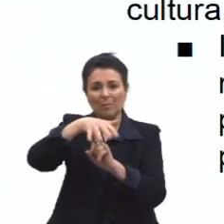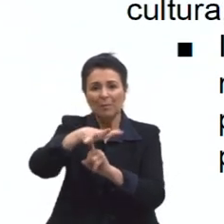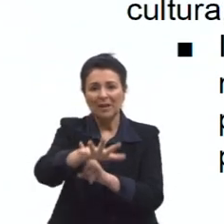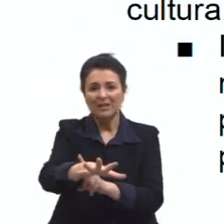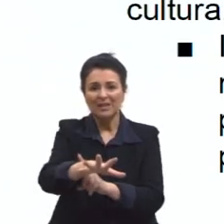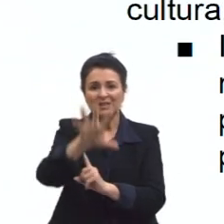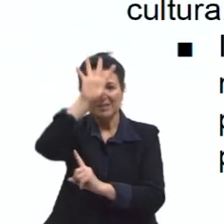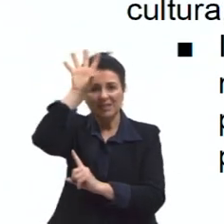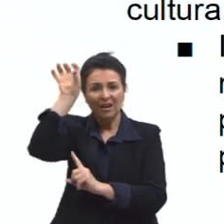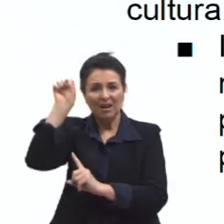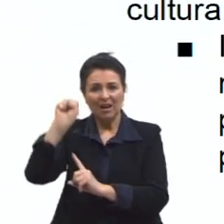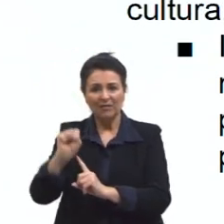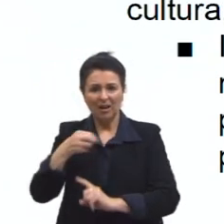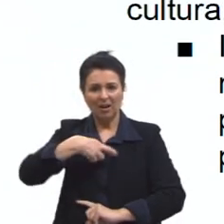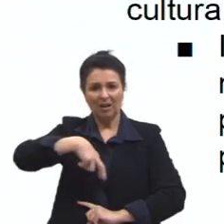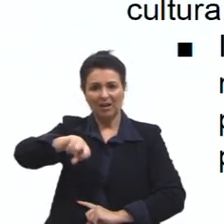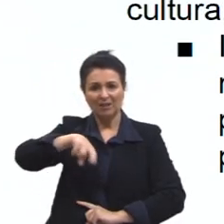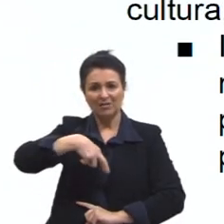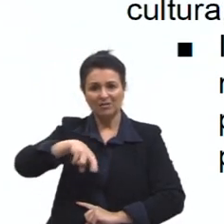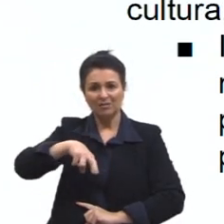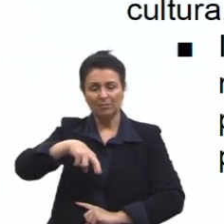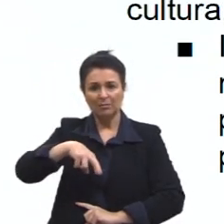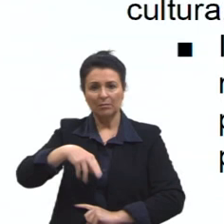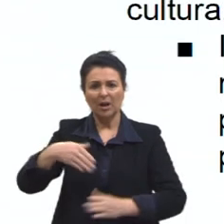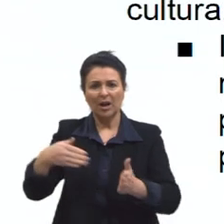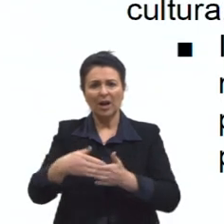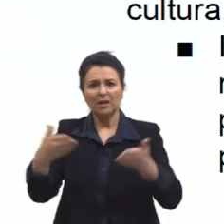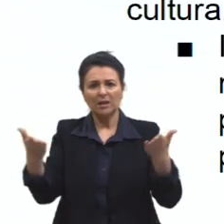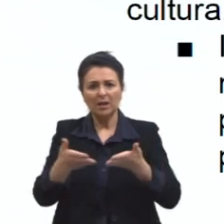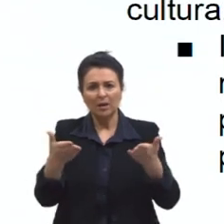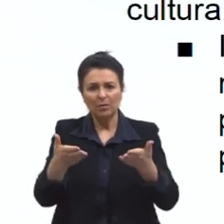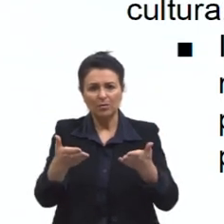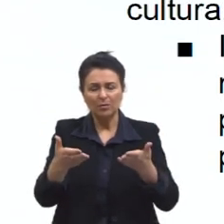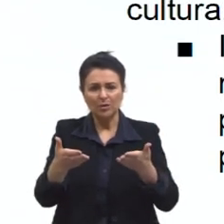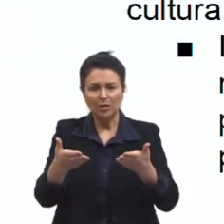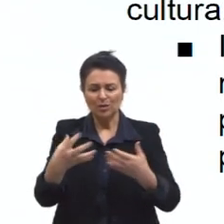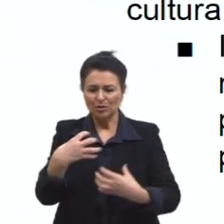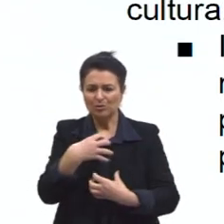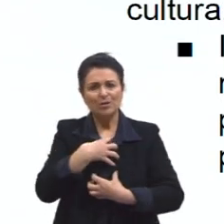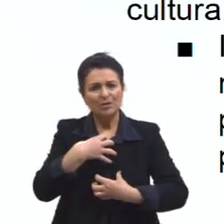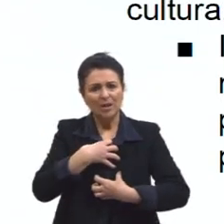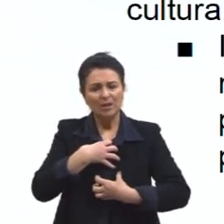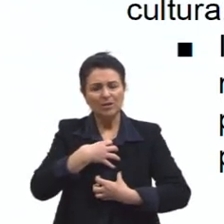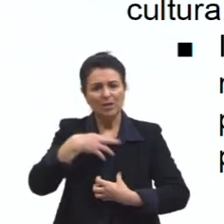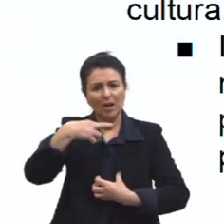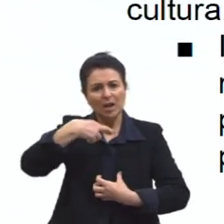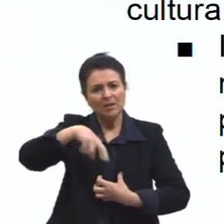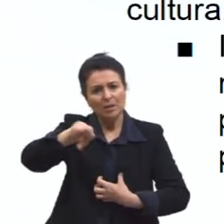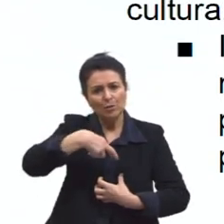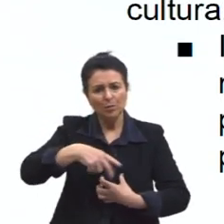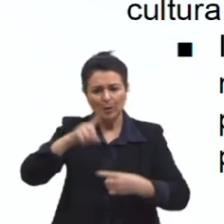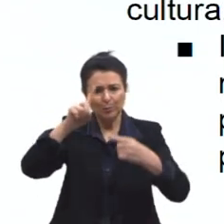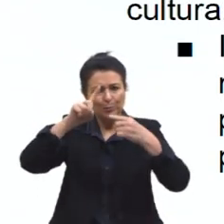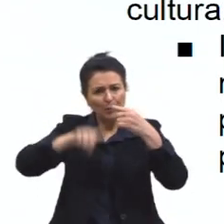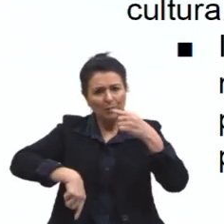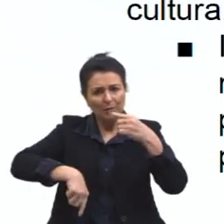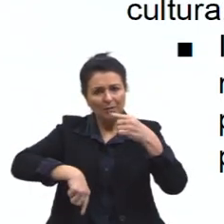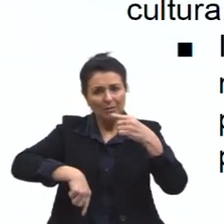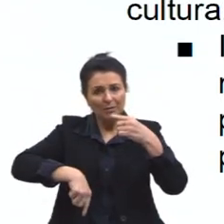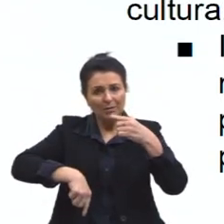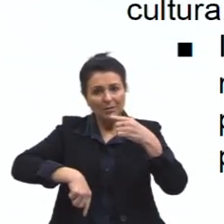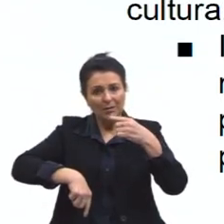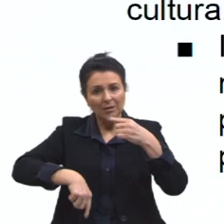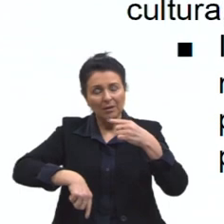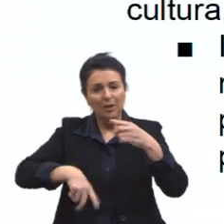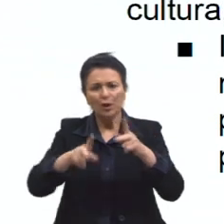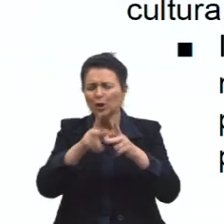também, até hoje, a gente vive os ecos desse passado. Essas religiões eram proibidas, então. E foram proibidas